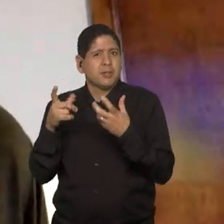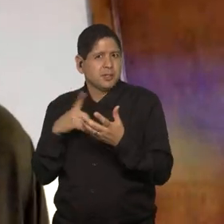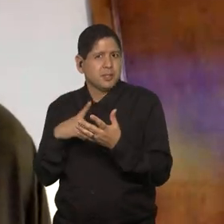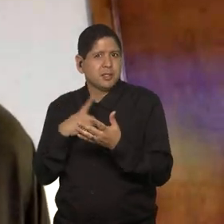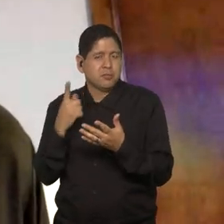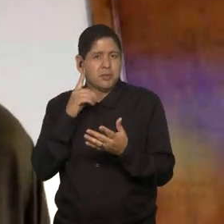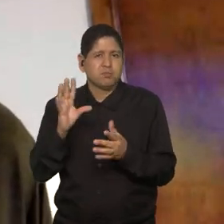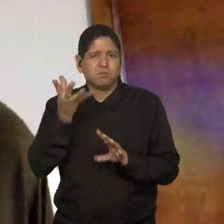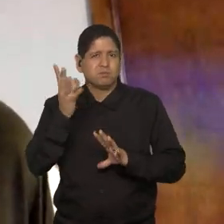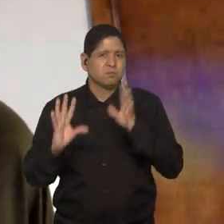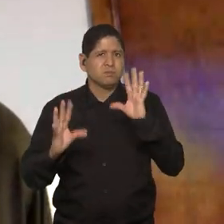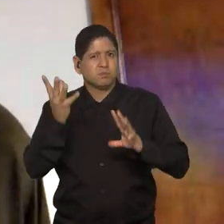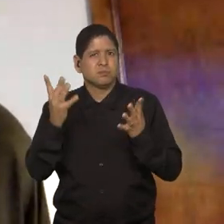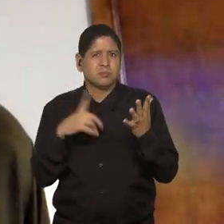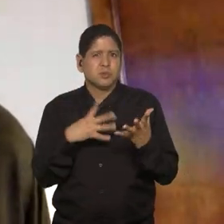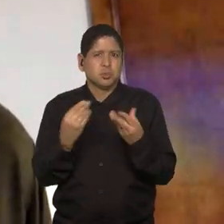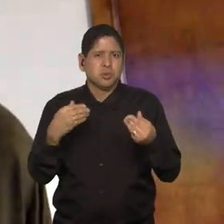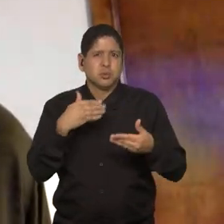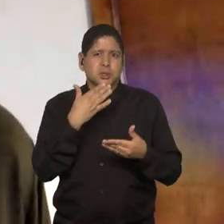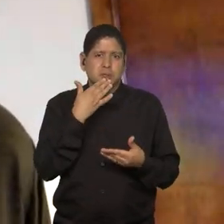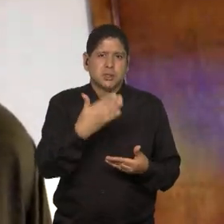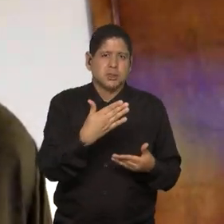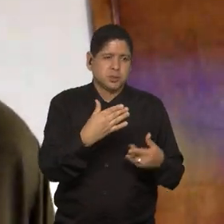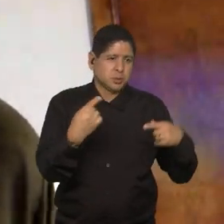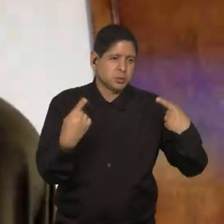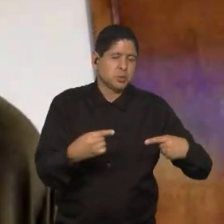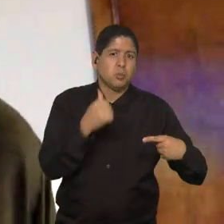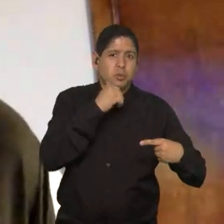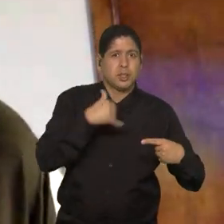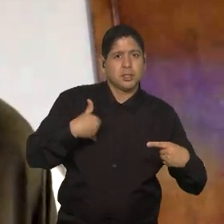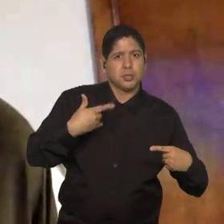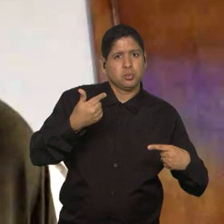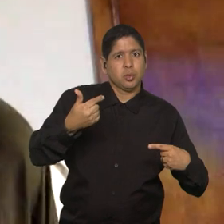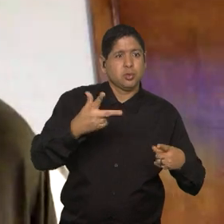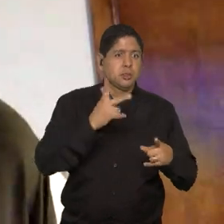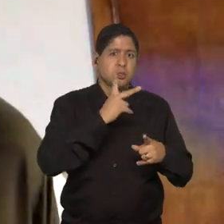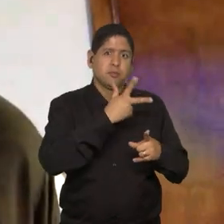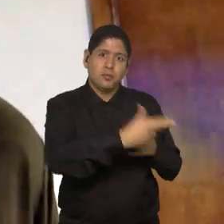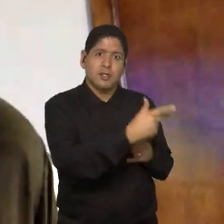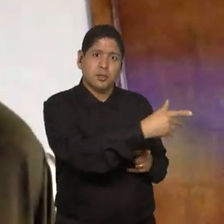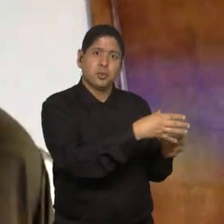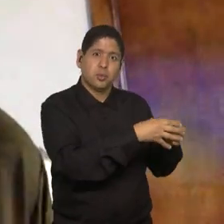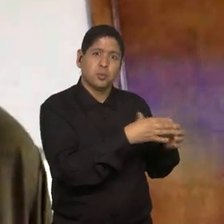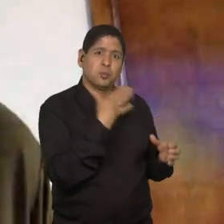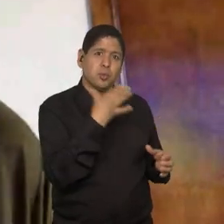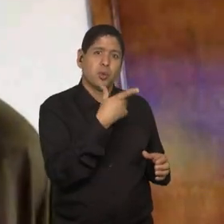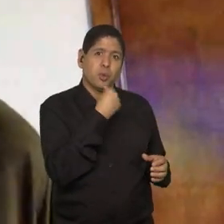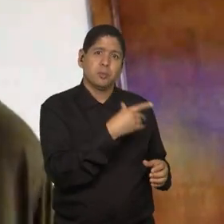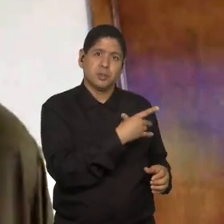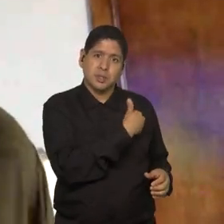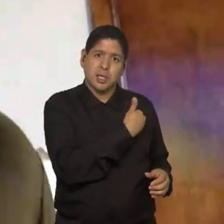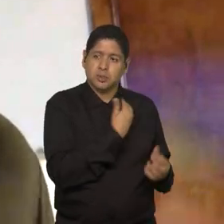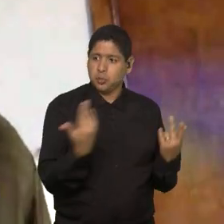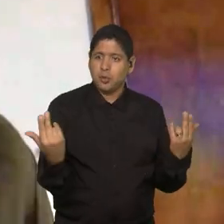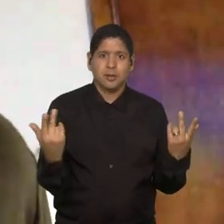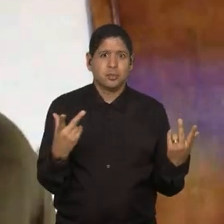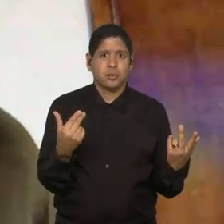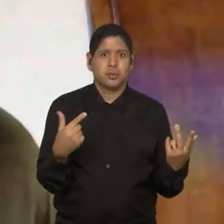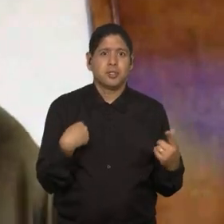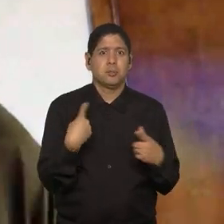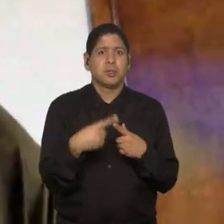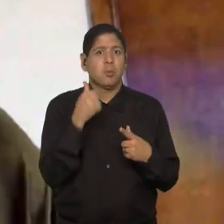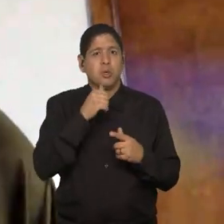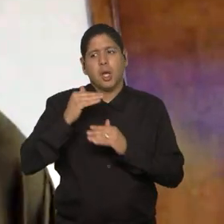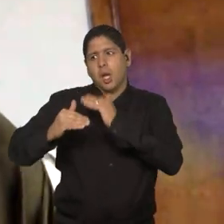casos, né, de times de meninas de 12 anos que ganham de times de meninos dessa faixa etária, porque as mulheres